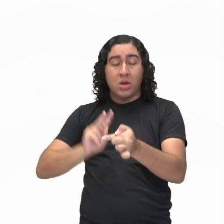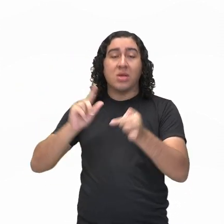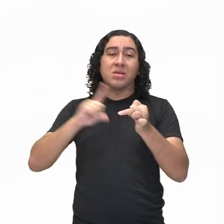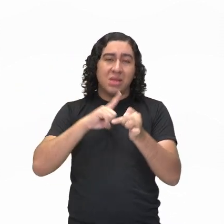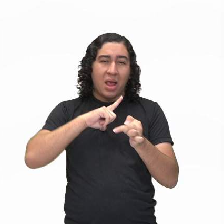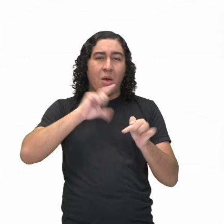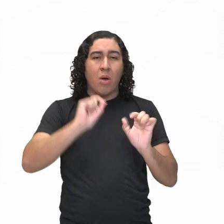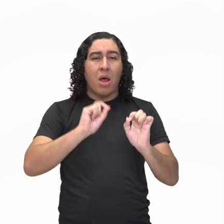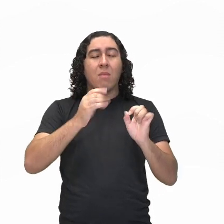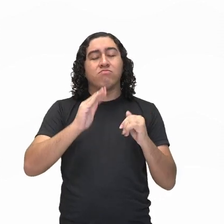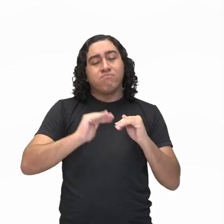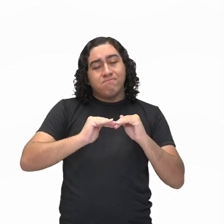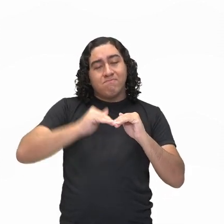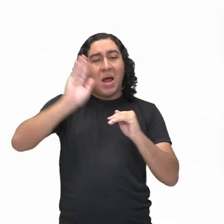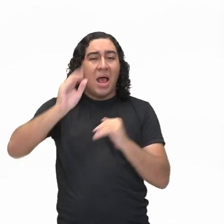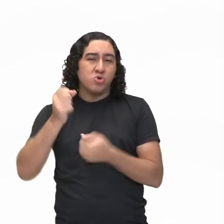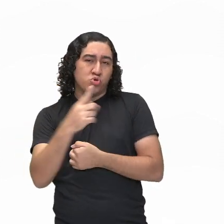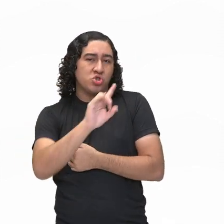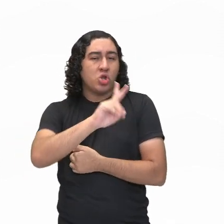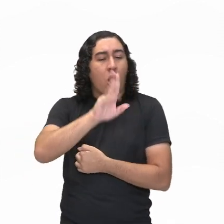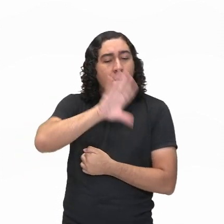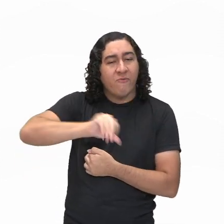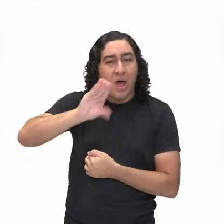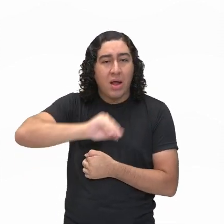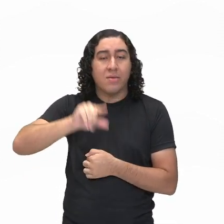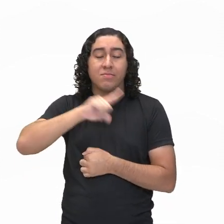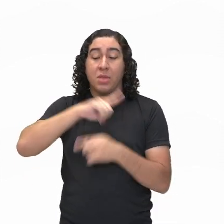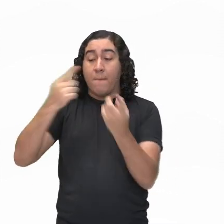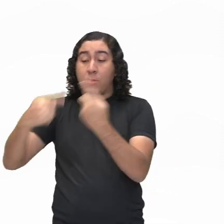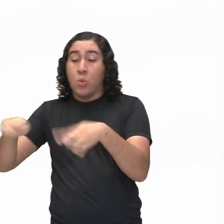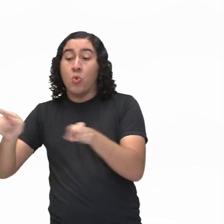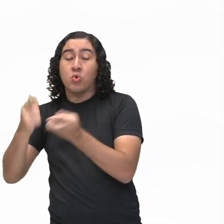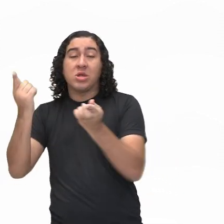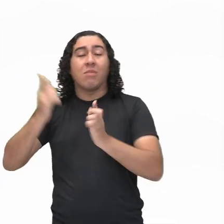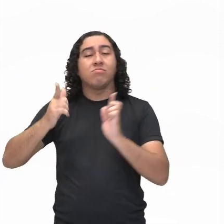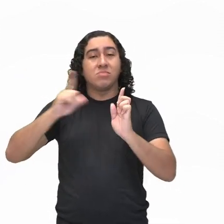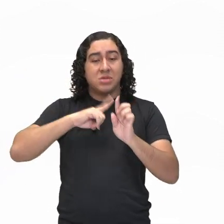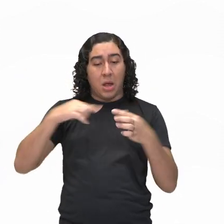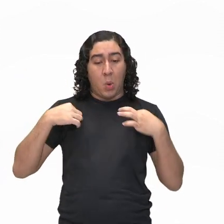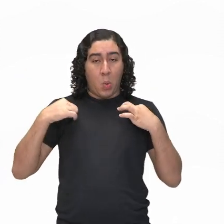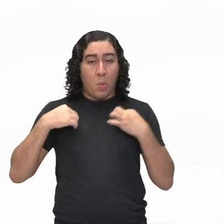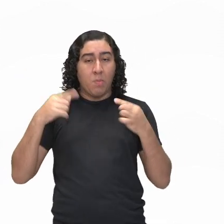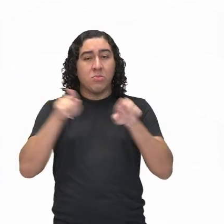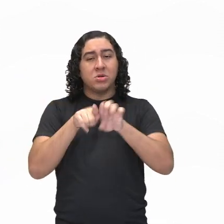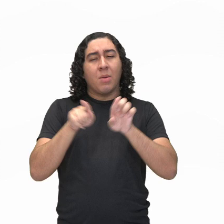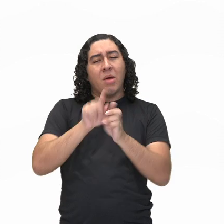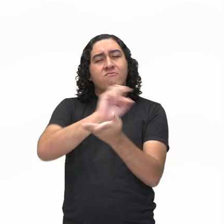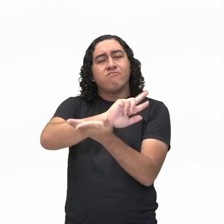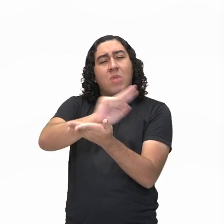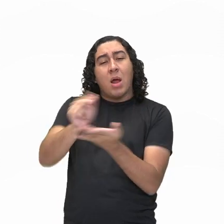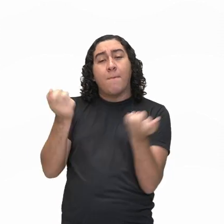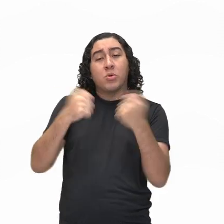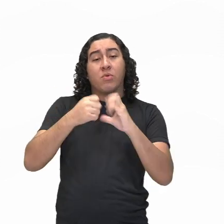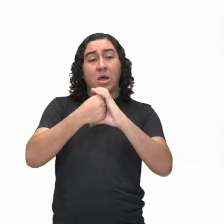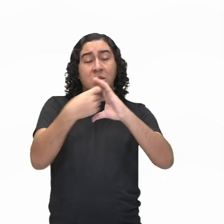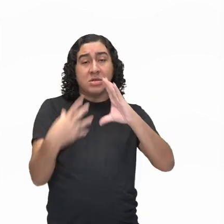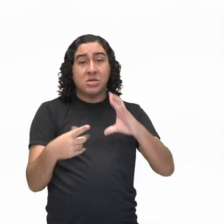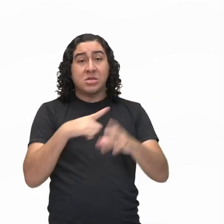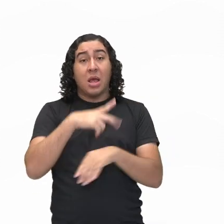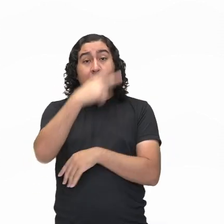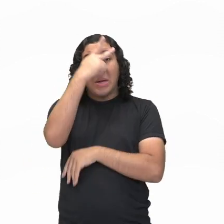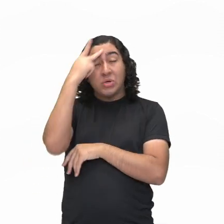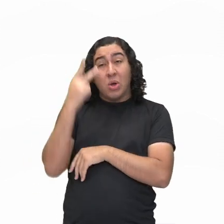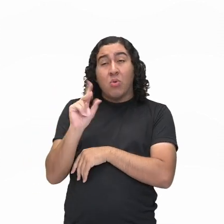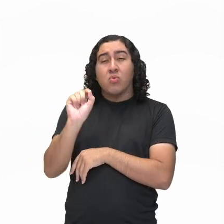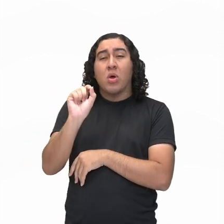Palco, figurino, música e outros elementos enriquece a narrativa, envolvendo o narrador e